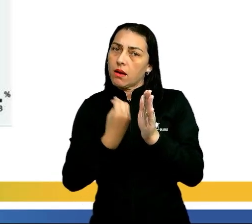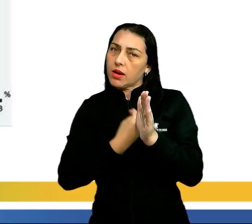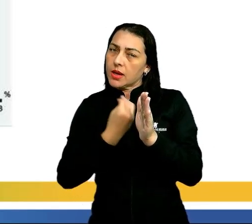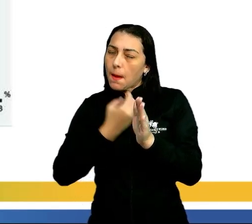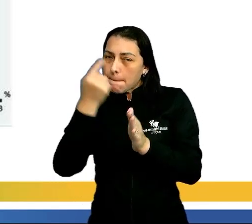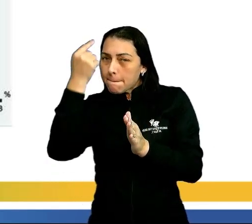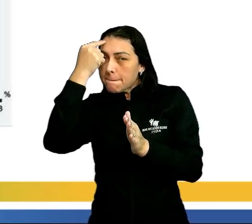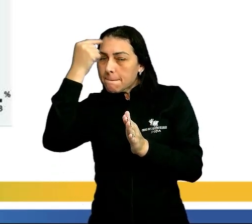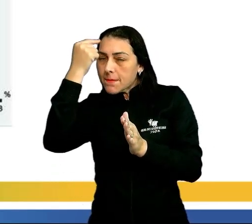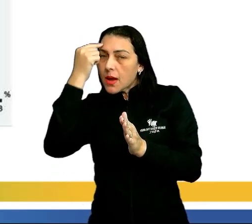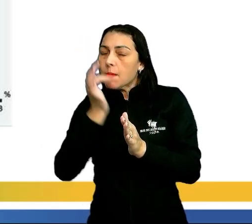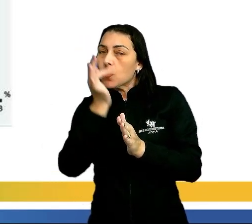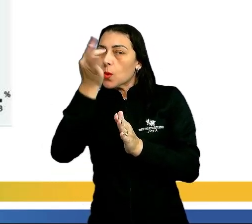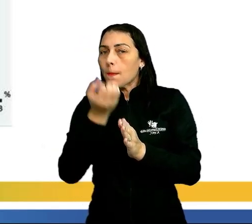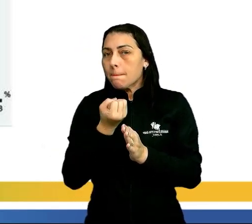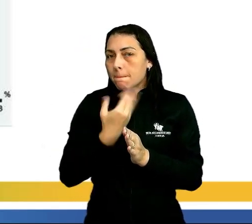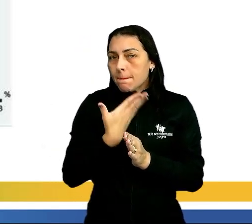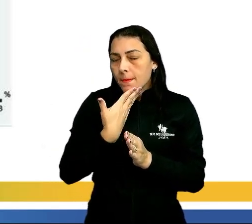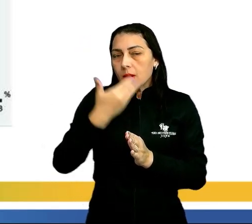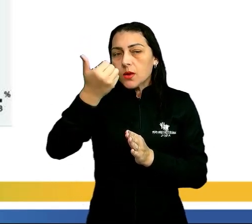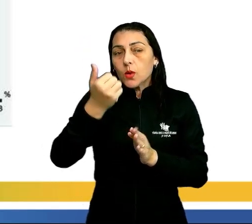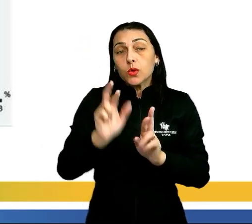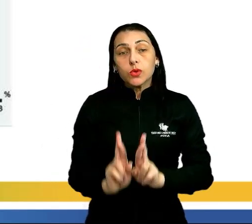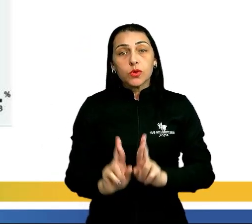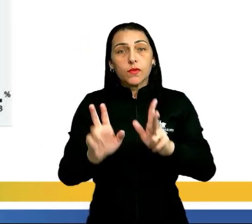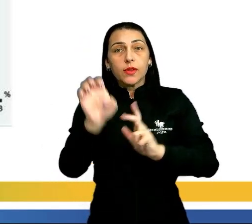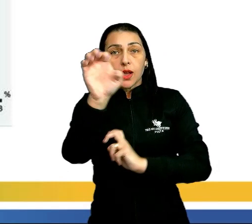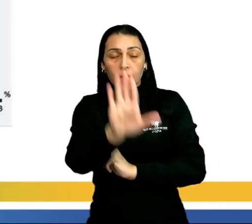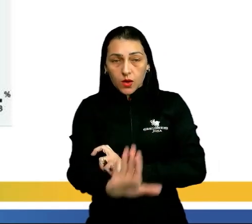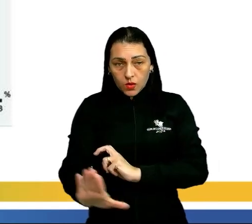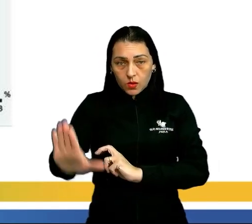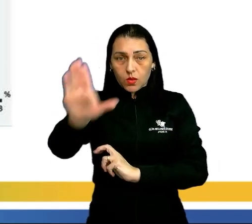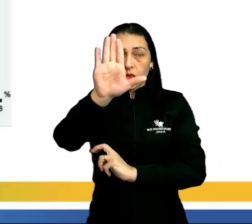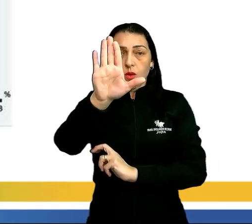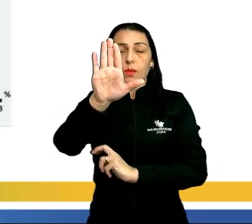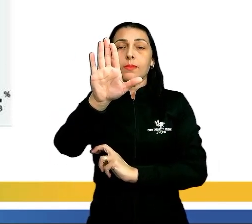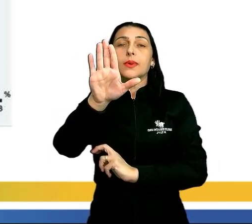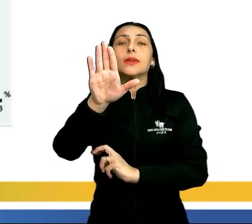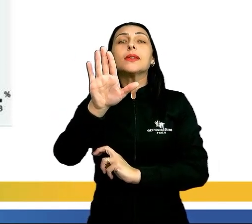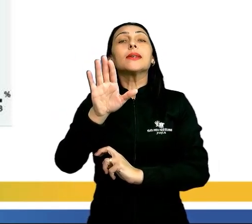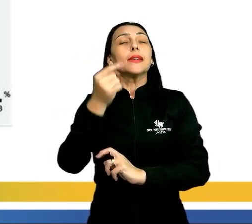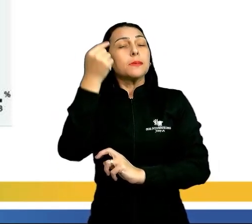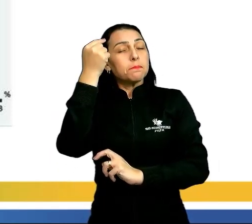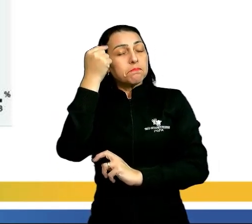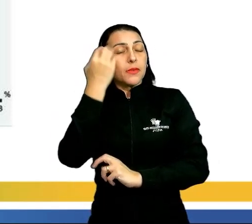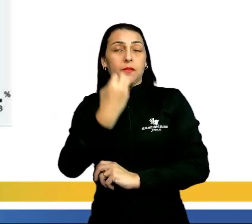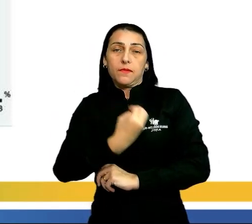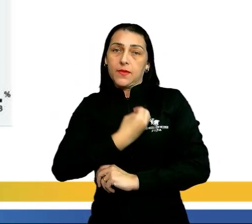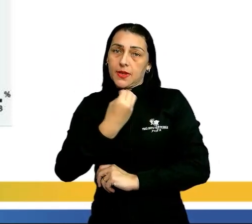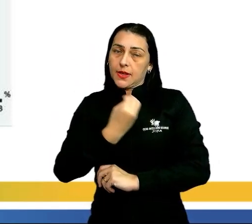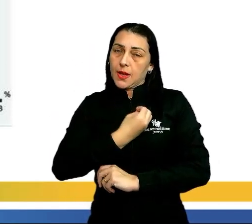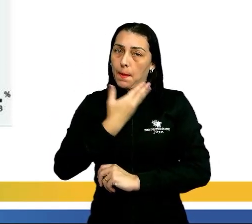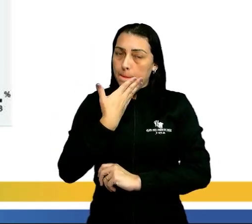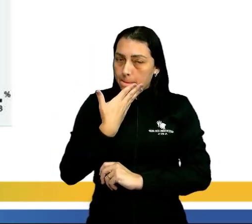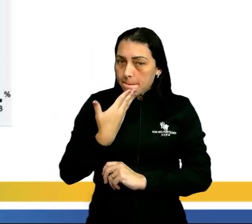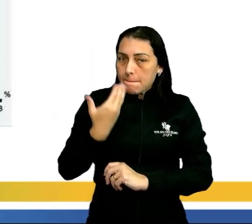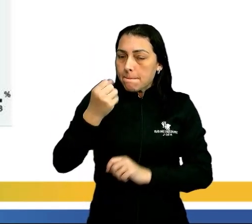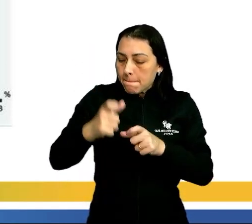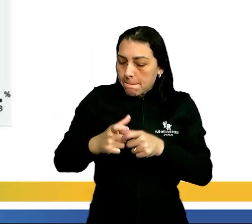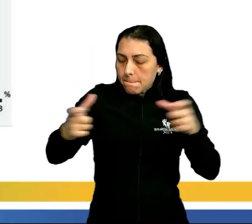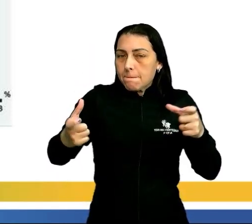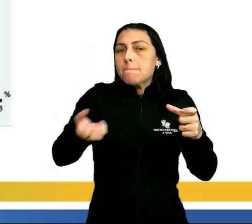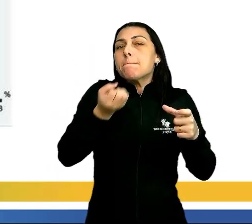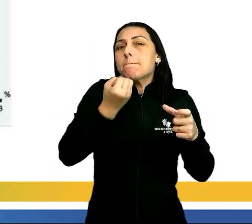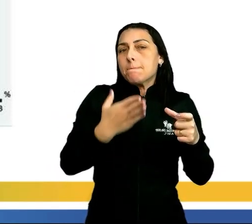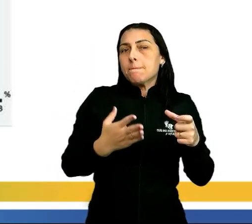população aí de 60 anos ou mais. Diferente da Europa, em que essa expectativa de vida vai ser bem maior,